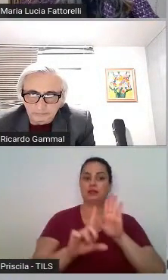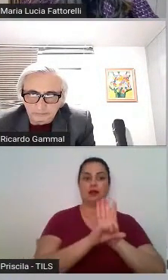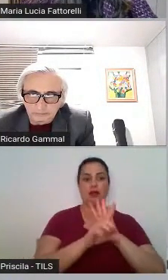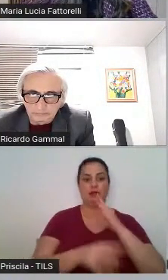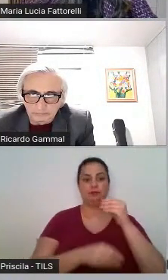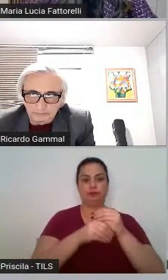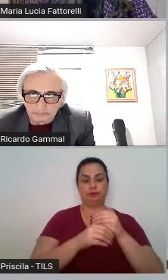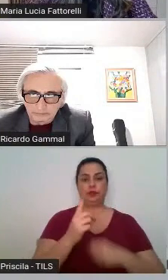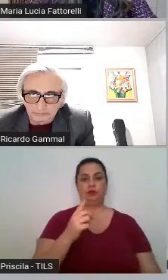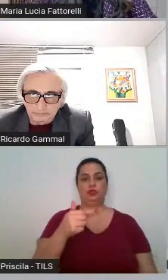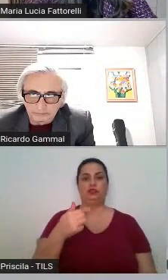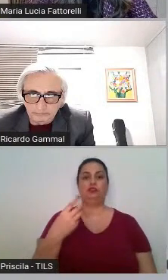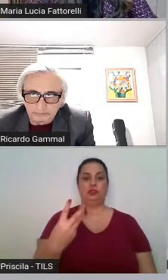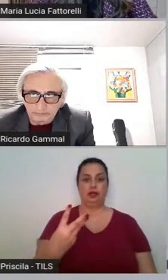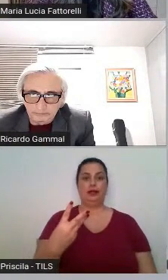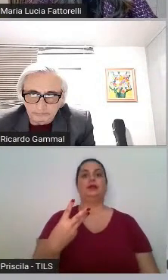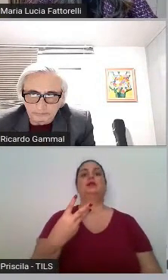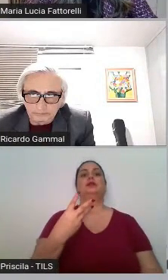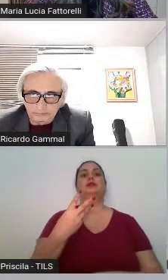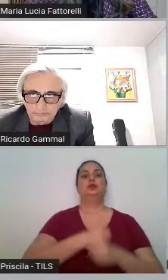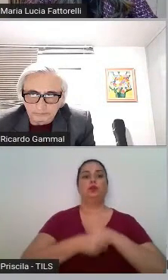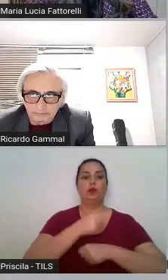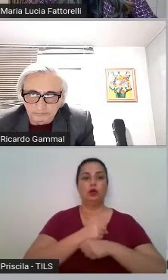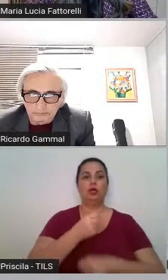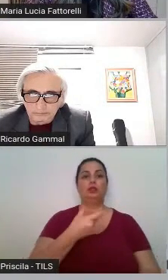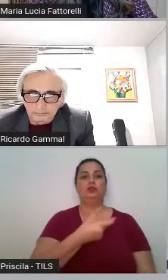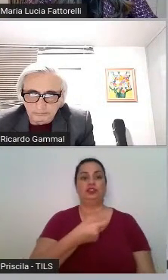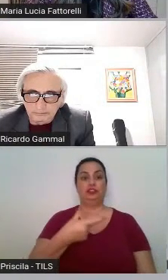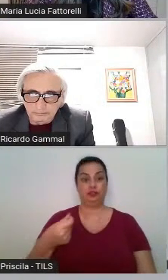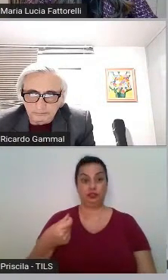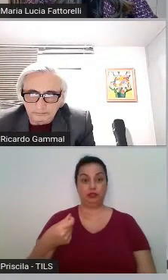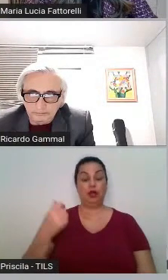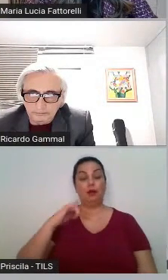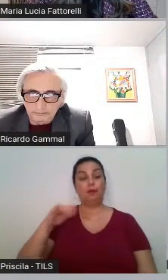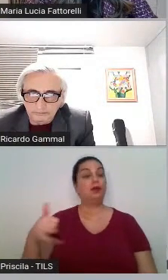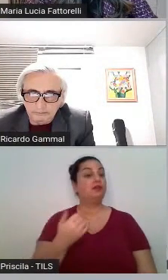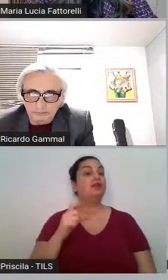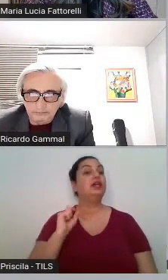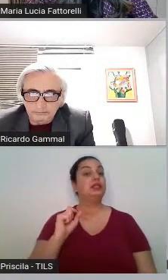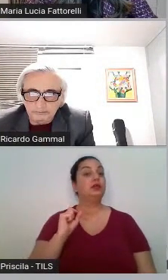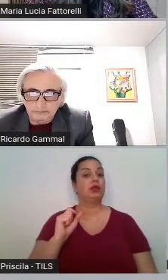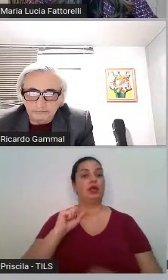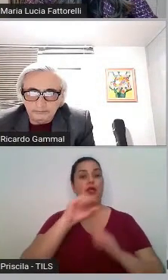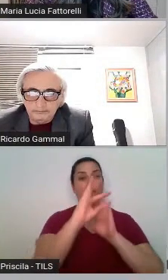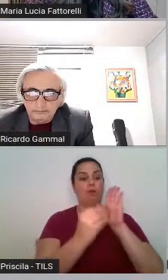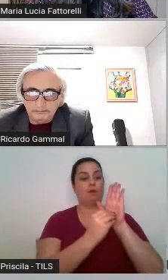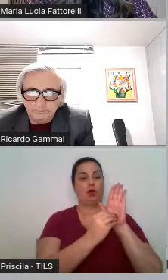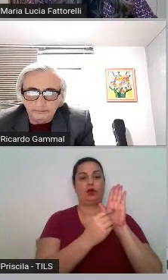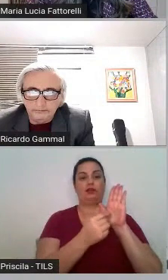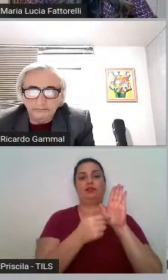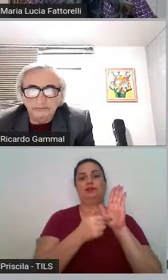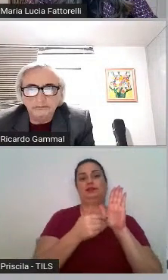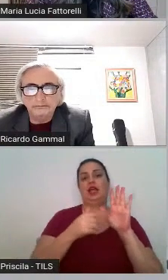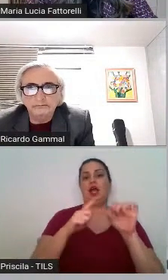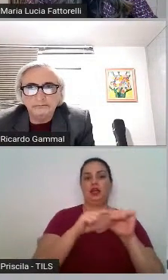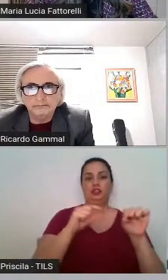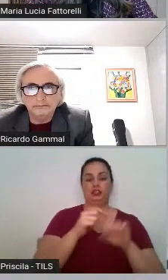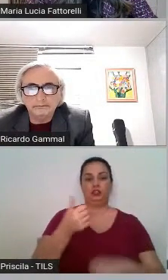aproveita e coloca no seu artigo 6º inciso 2